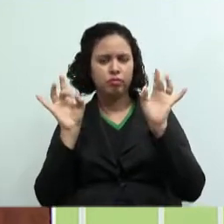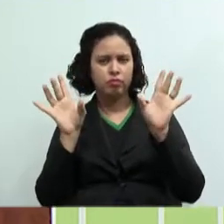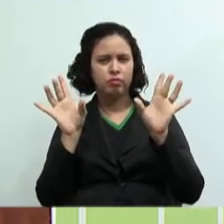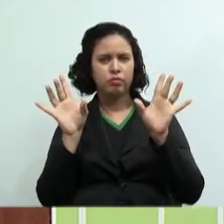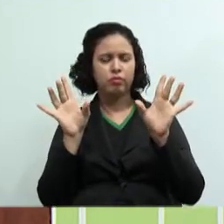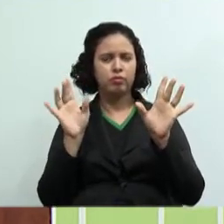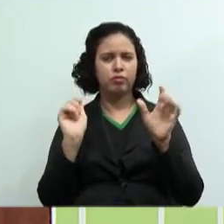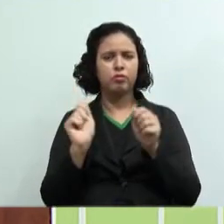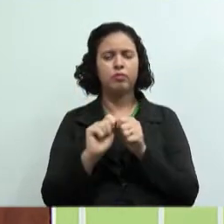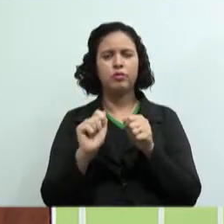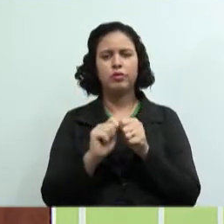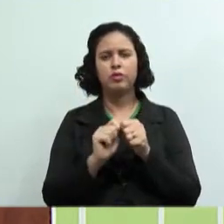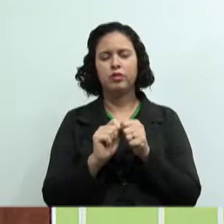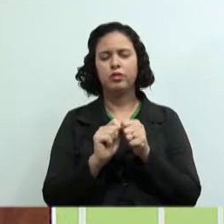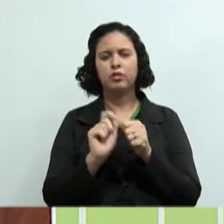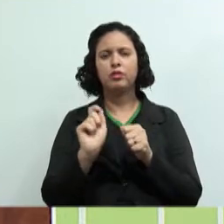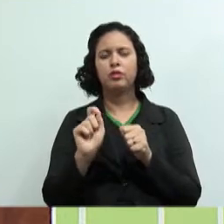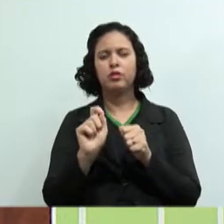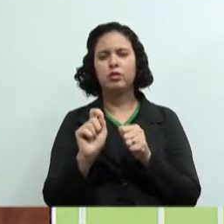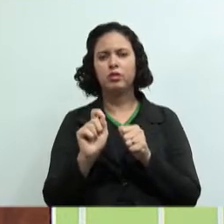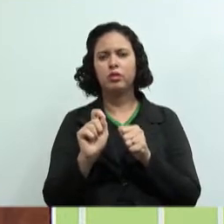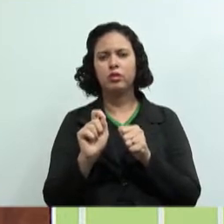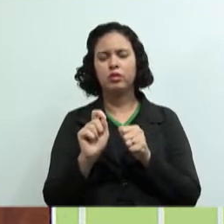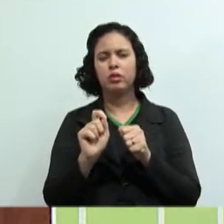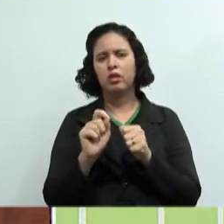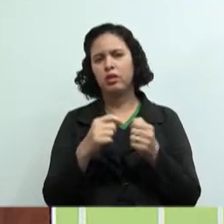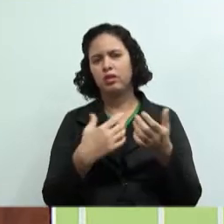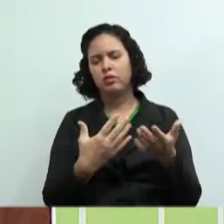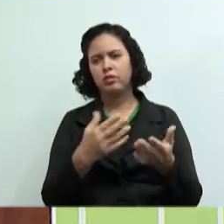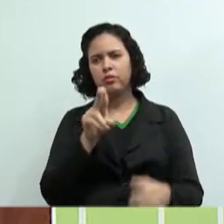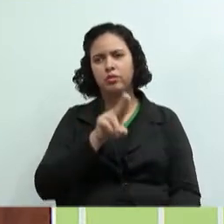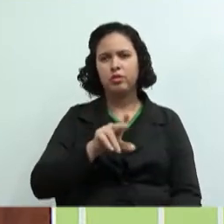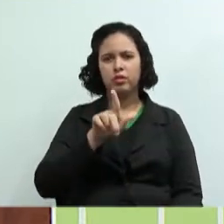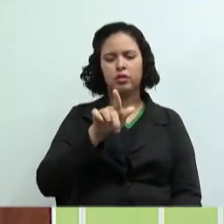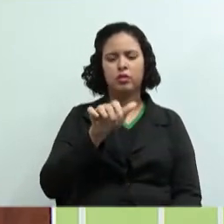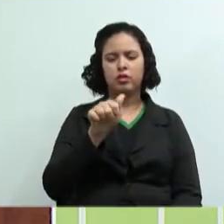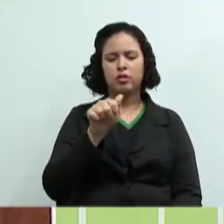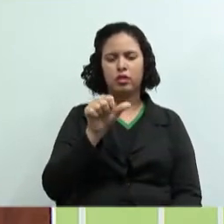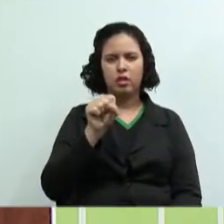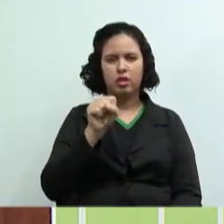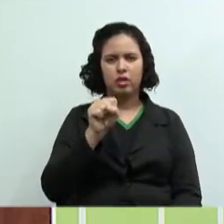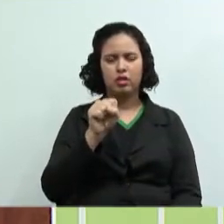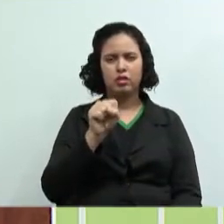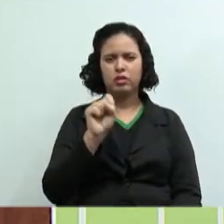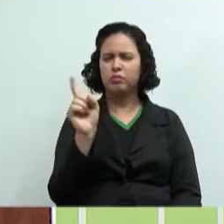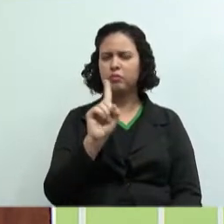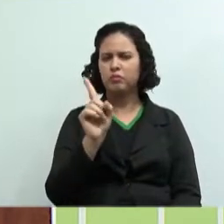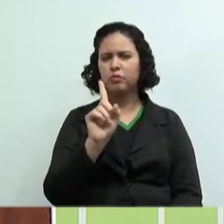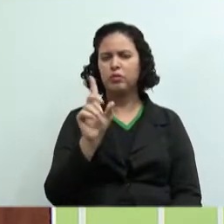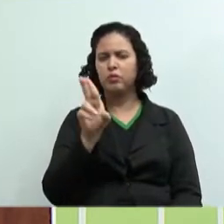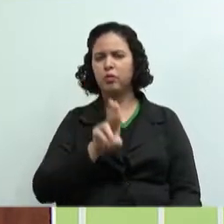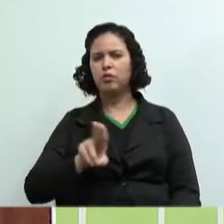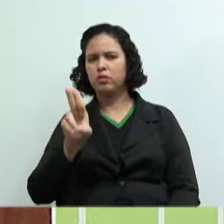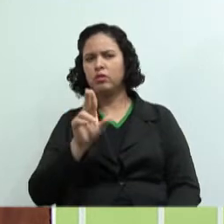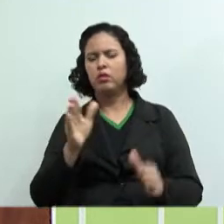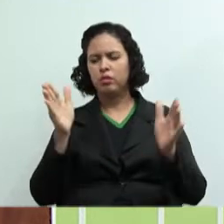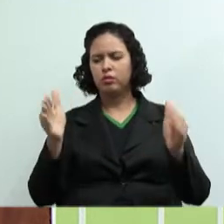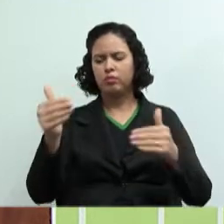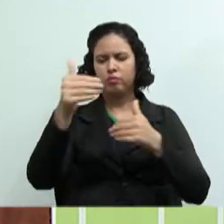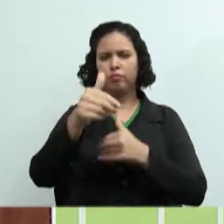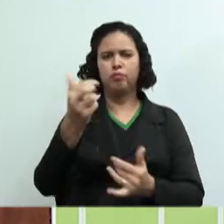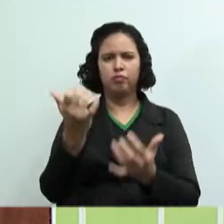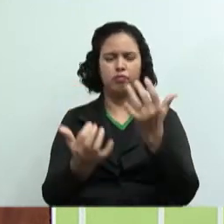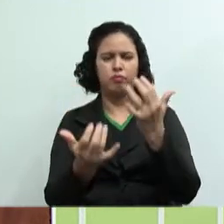produzir esse doce utilizando gás de cozinha. Eu vou utilizar um fogão a lenha. Por quê? Porque o